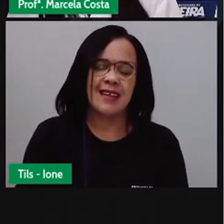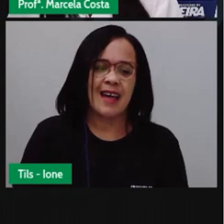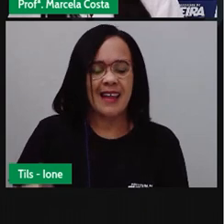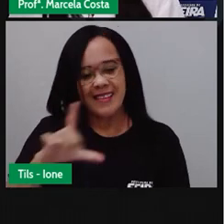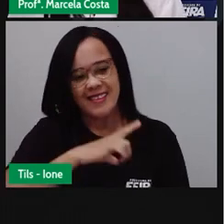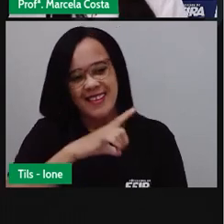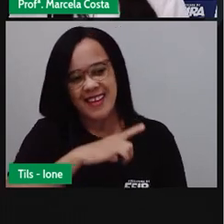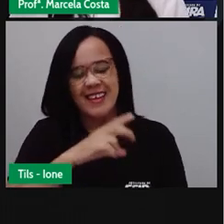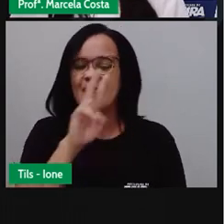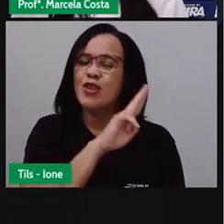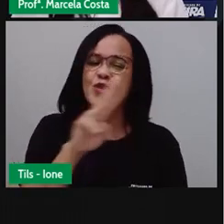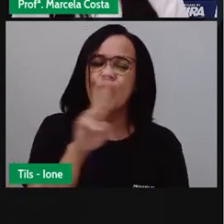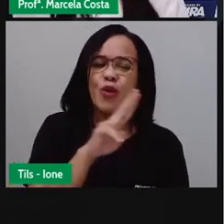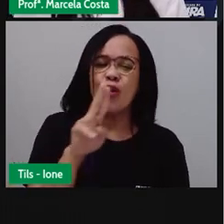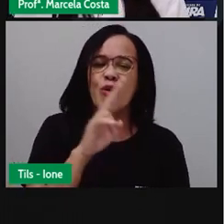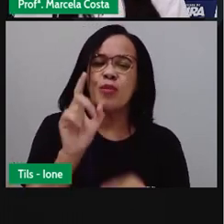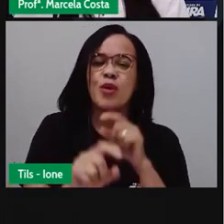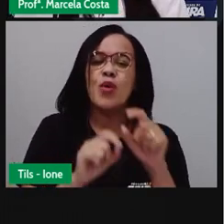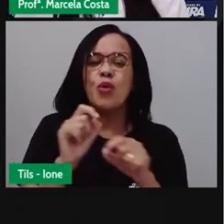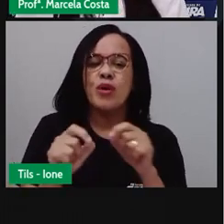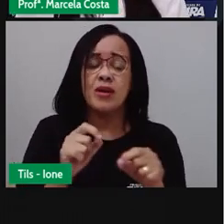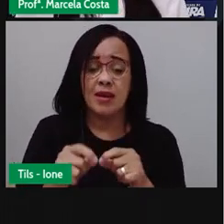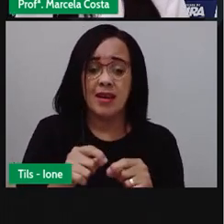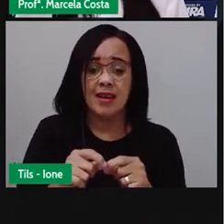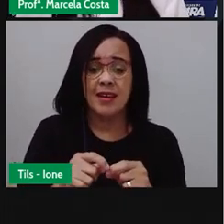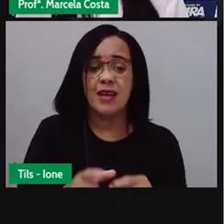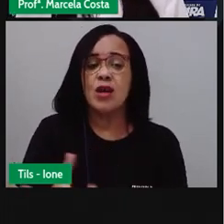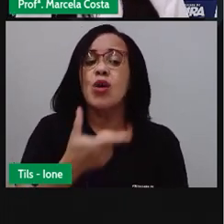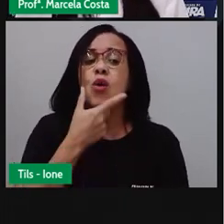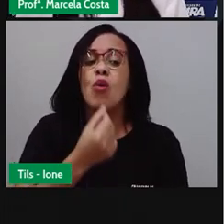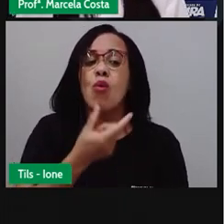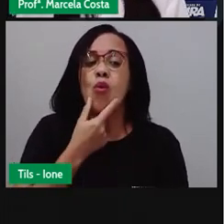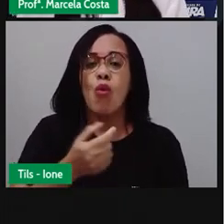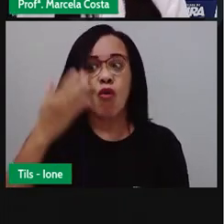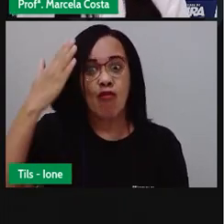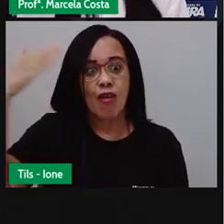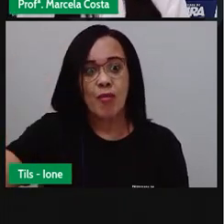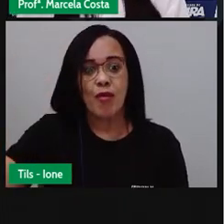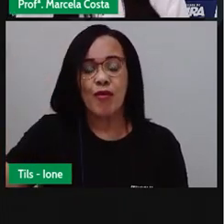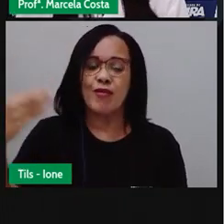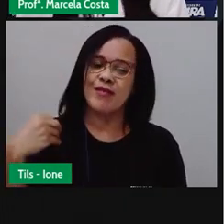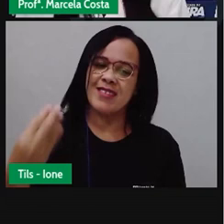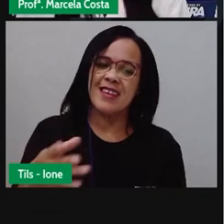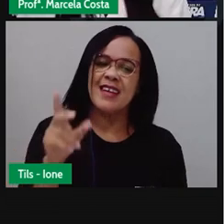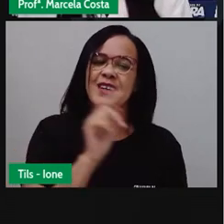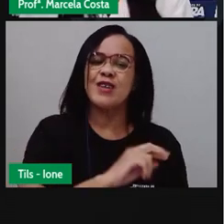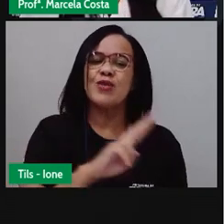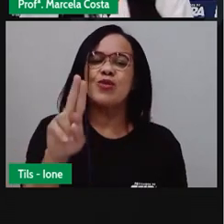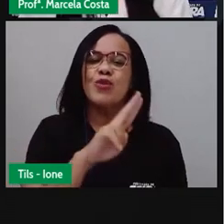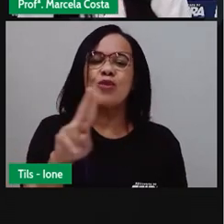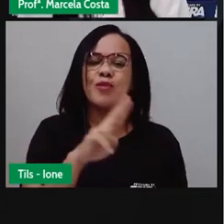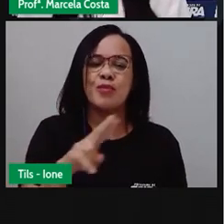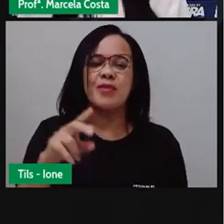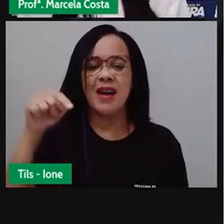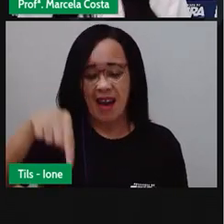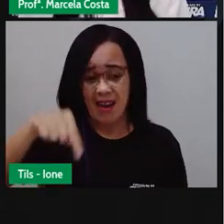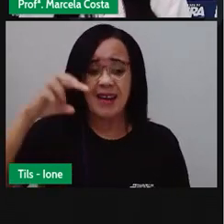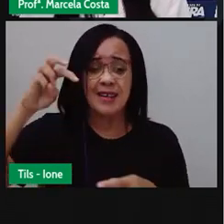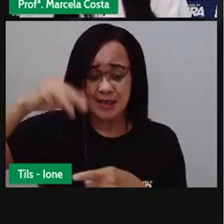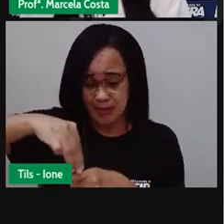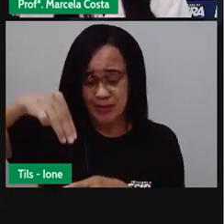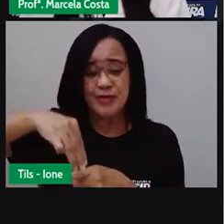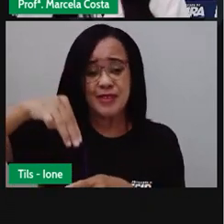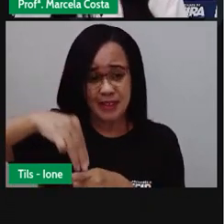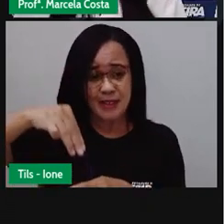por um escritor famoso, Rui Barbosa, ele foi apelidado, ele apelidou aqui o nosso município como